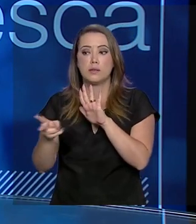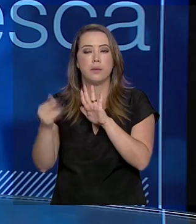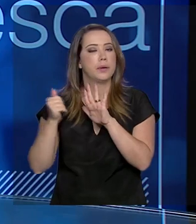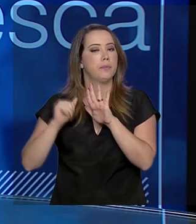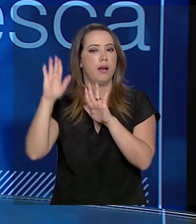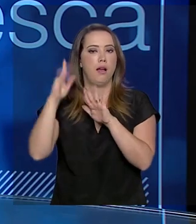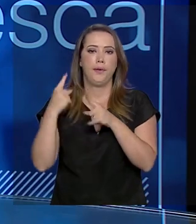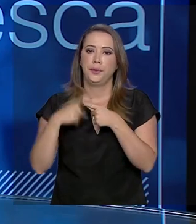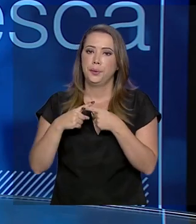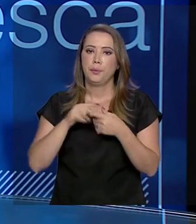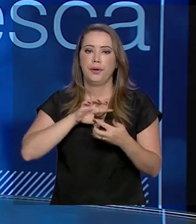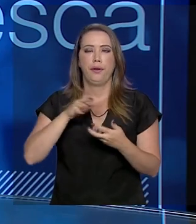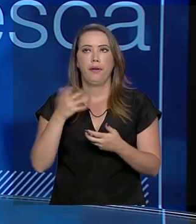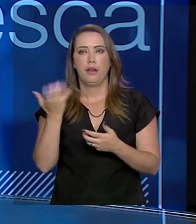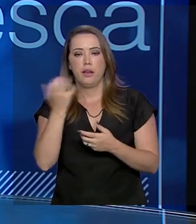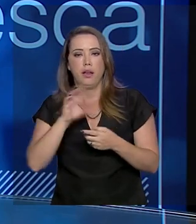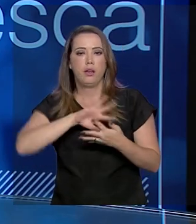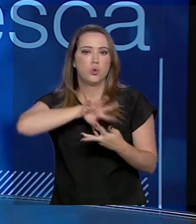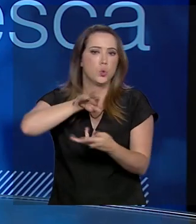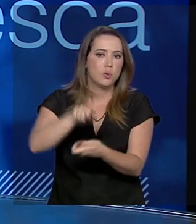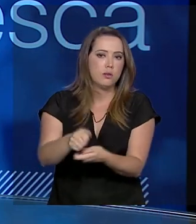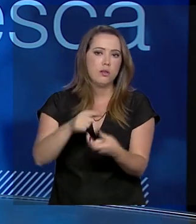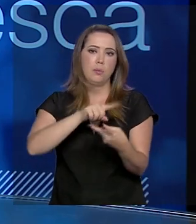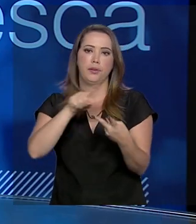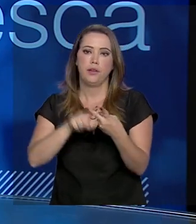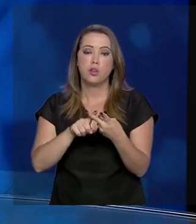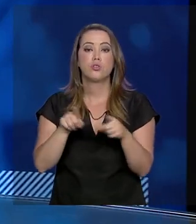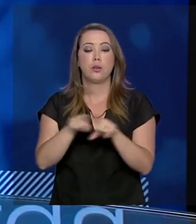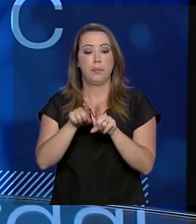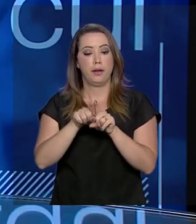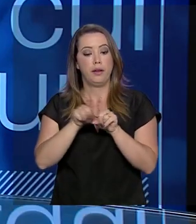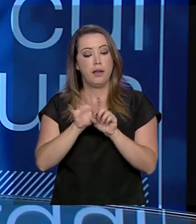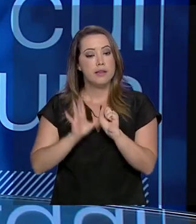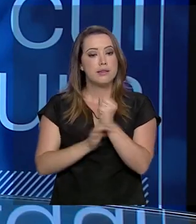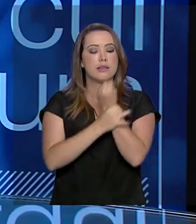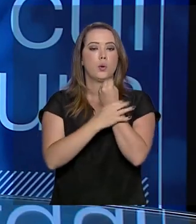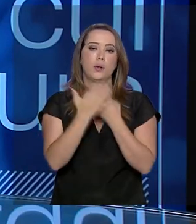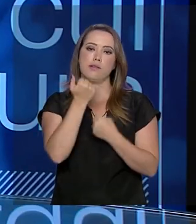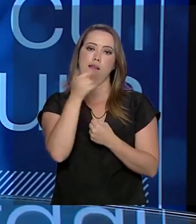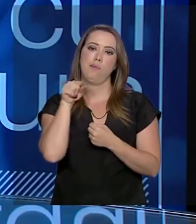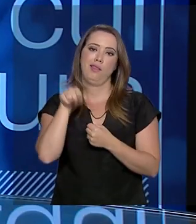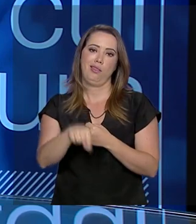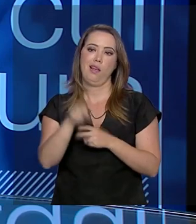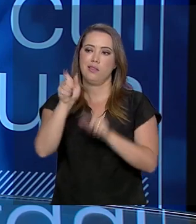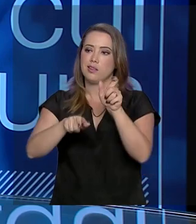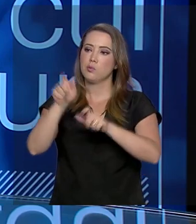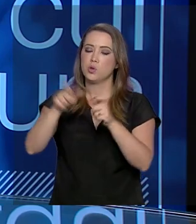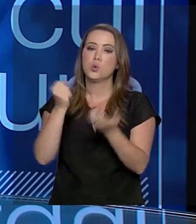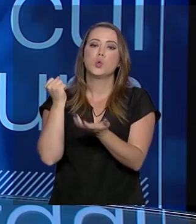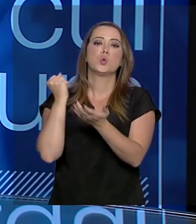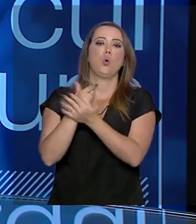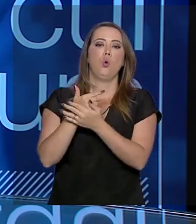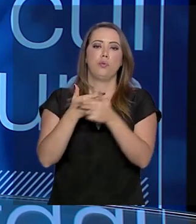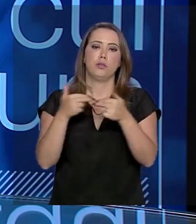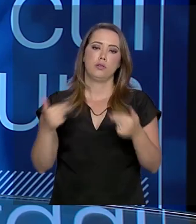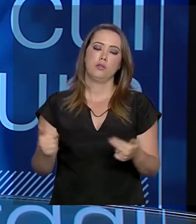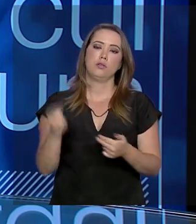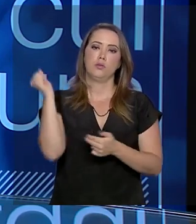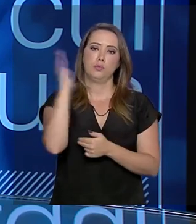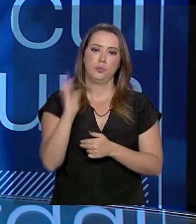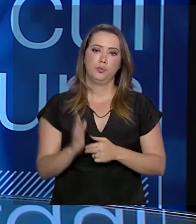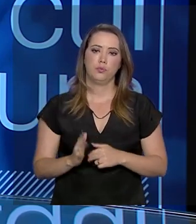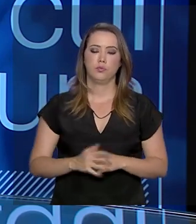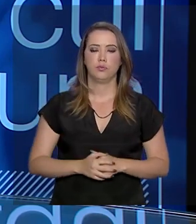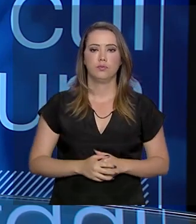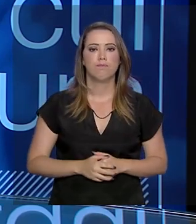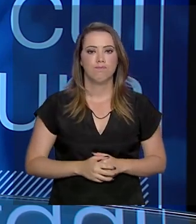tanto na questão de sustentabilidade, quanto na questão da sanidade, ou seja, a segurança alimentar das pessoas que compram os produtos que são oriundos